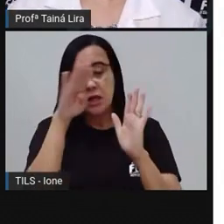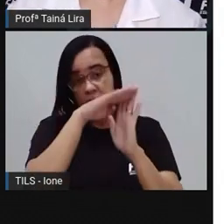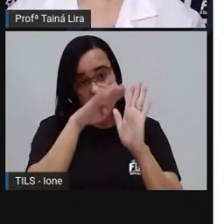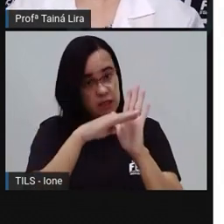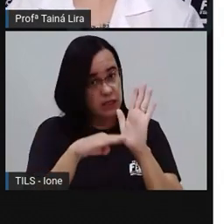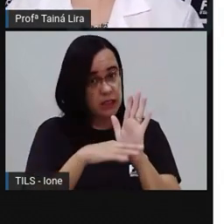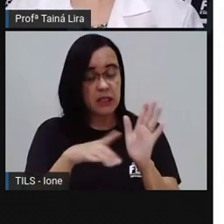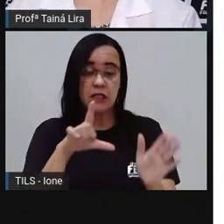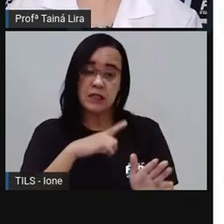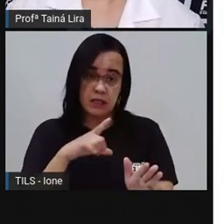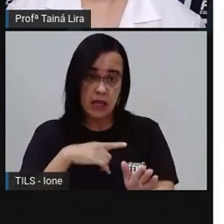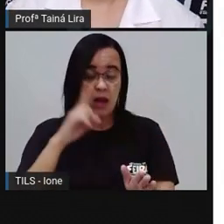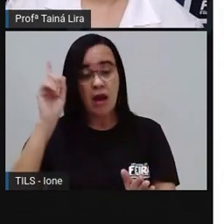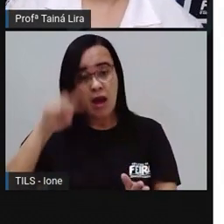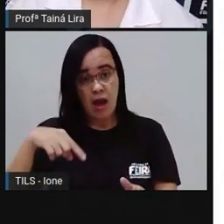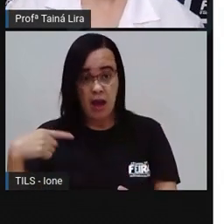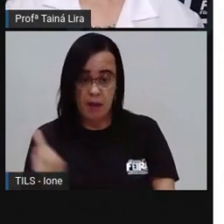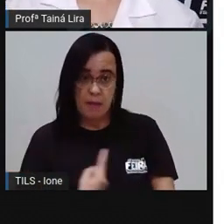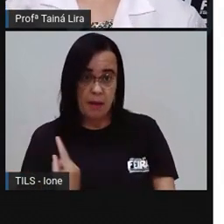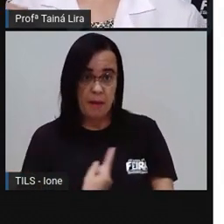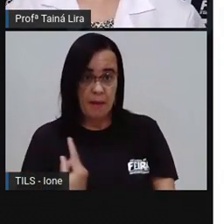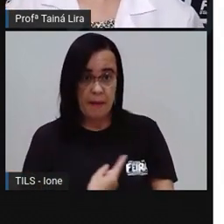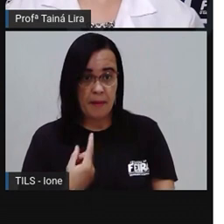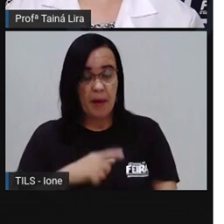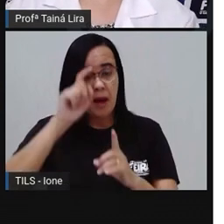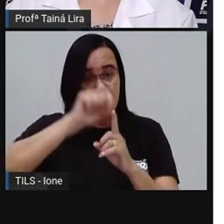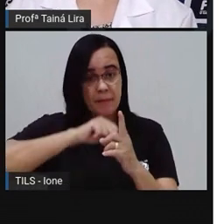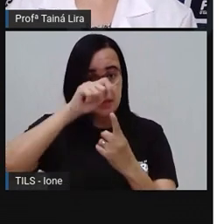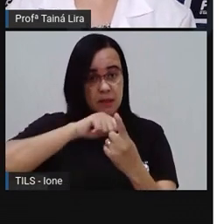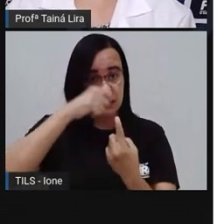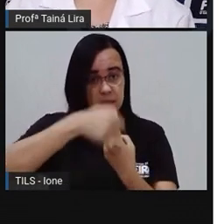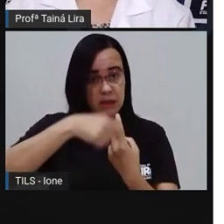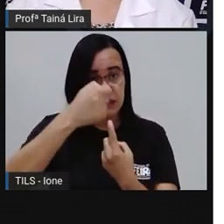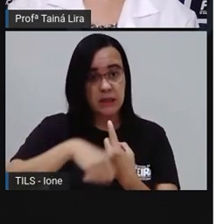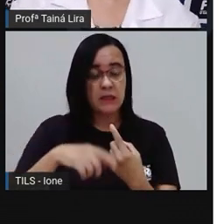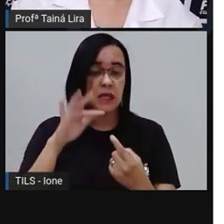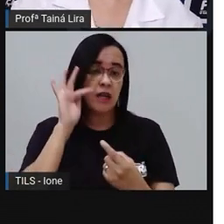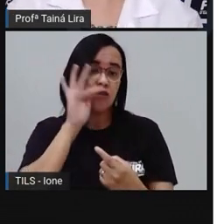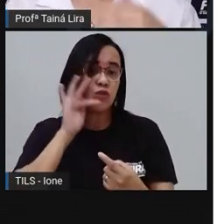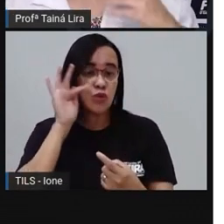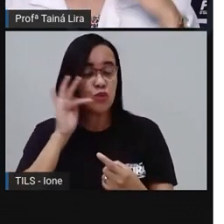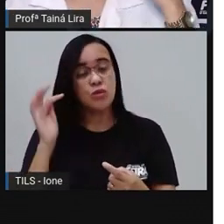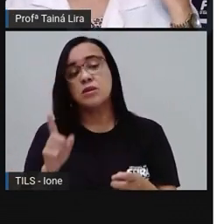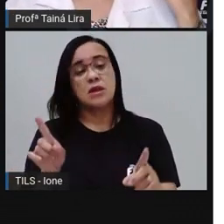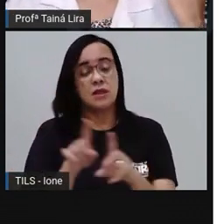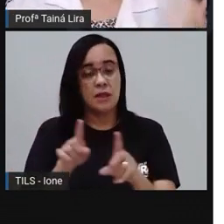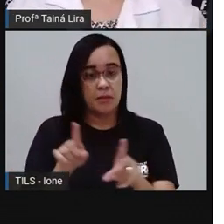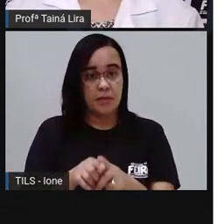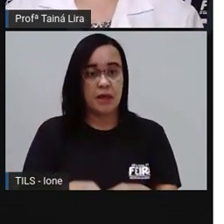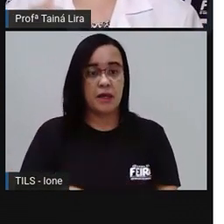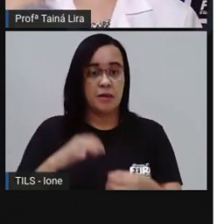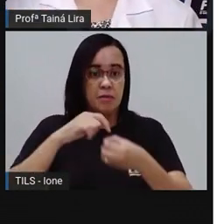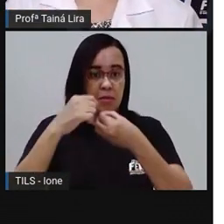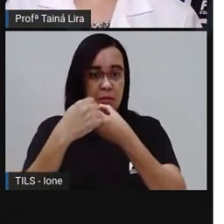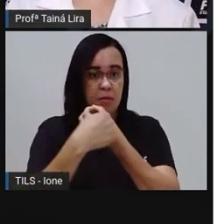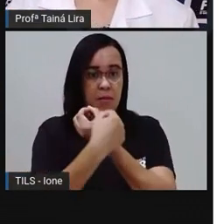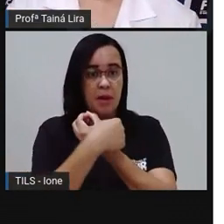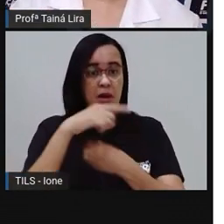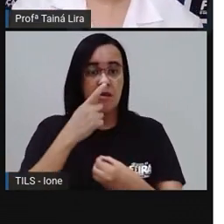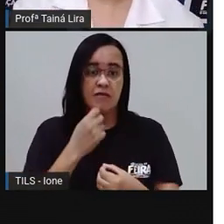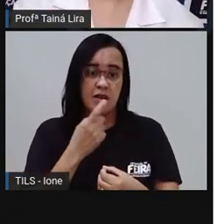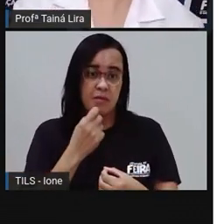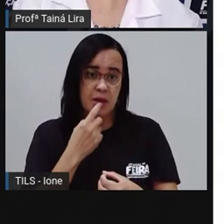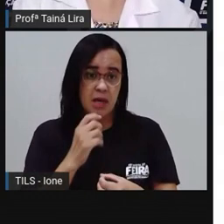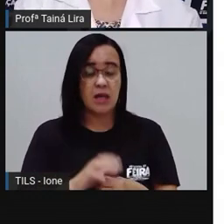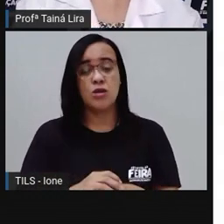vitamina De banana com morango Eu vou mostrar agora Para vocês os ingredientes Para essa receita Eu vou usar essa quantidade